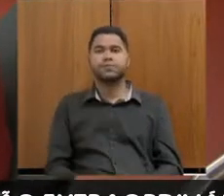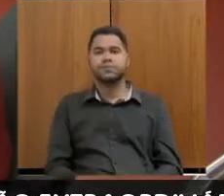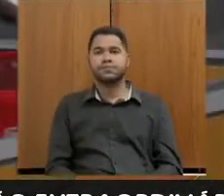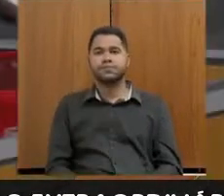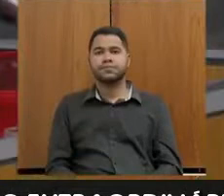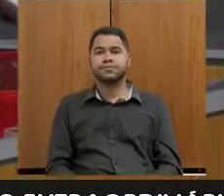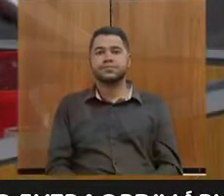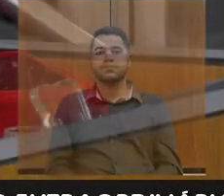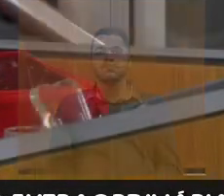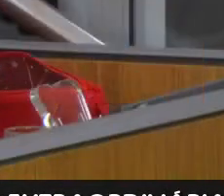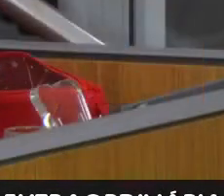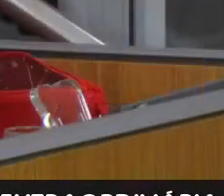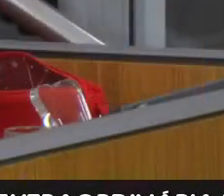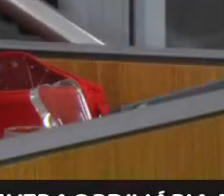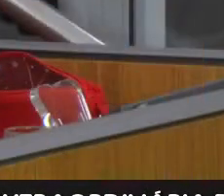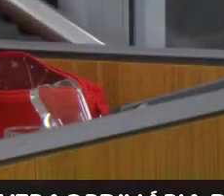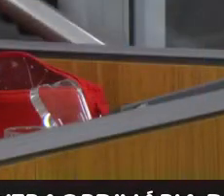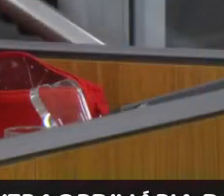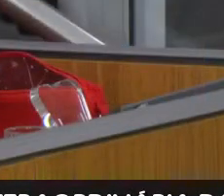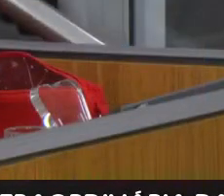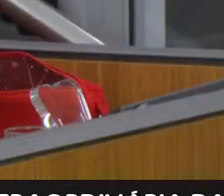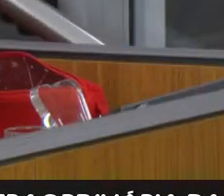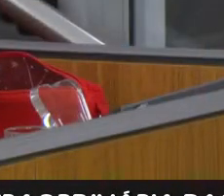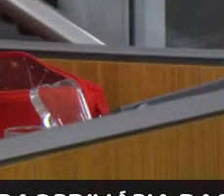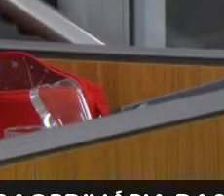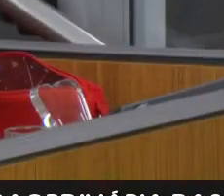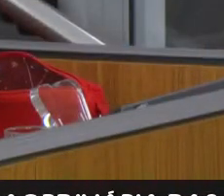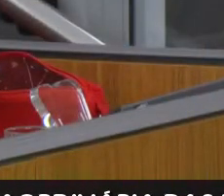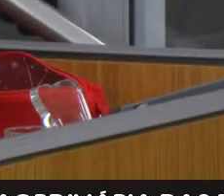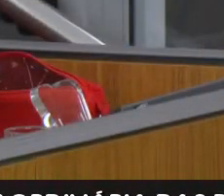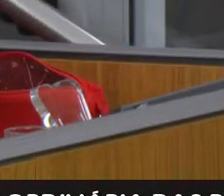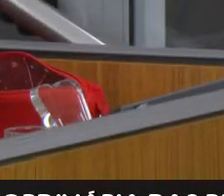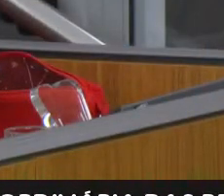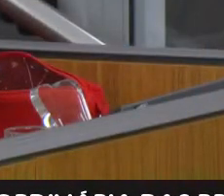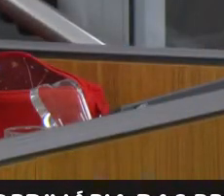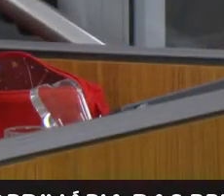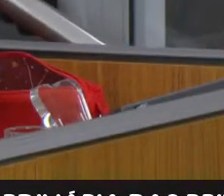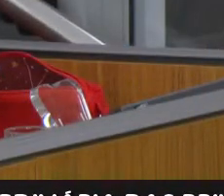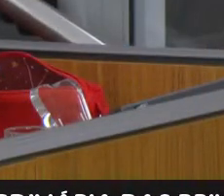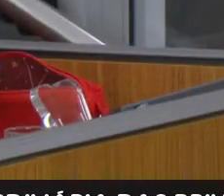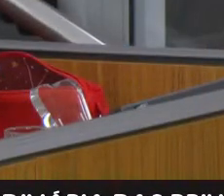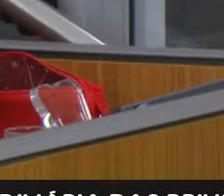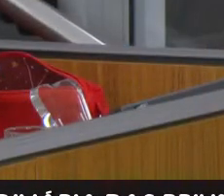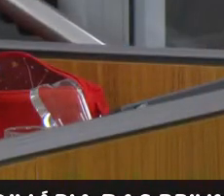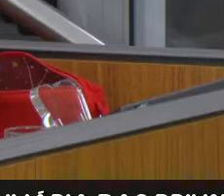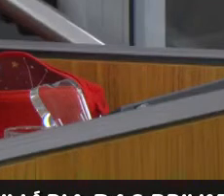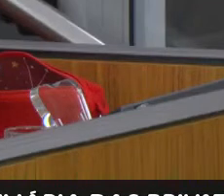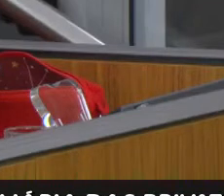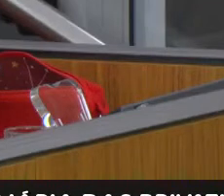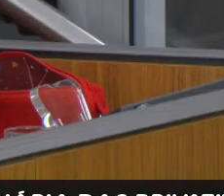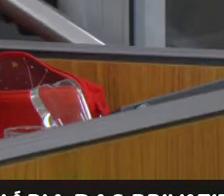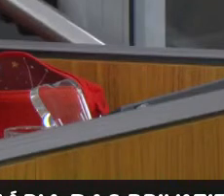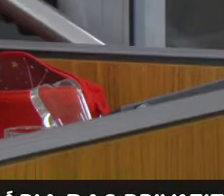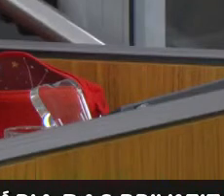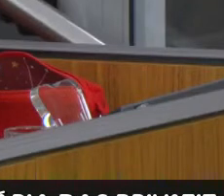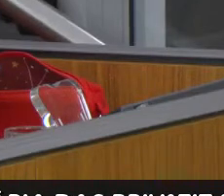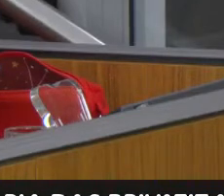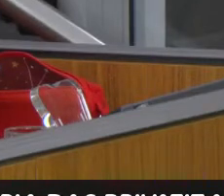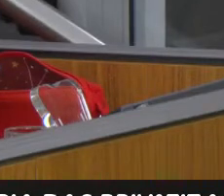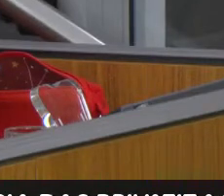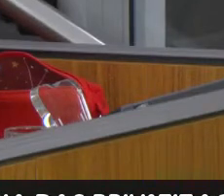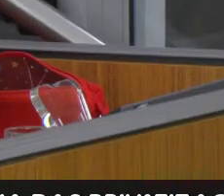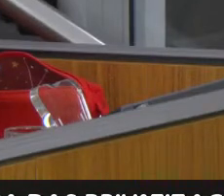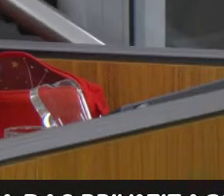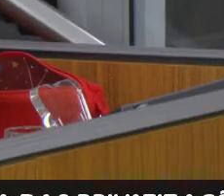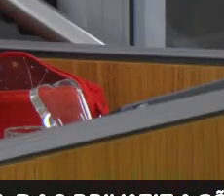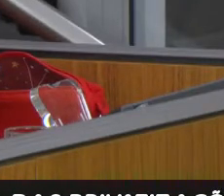Eu tive tempo aqui de buscar os números certinhos. A média de rendimento de um contratado hoje, que o nome